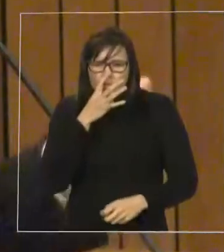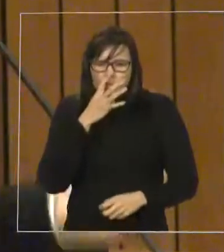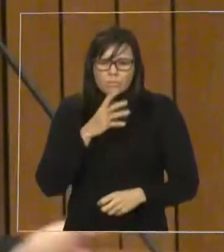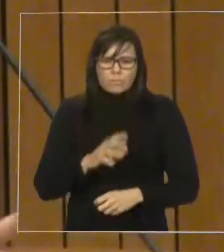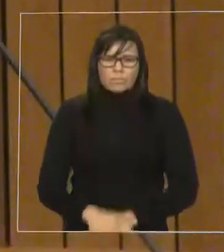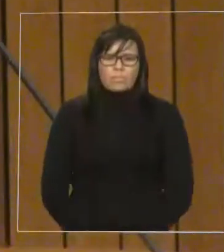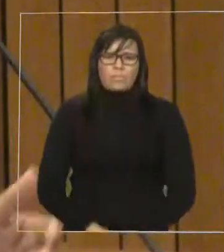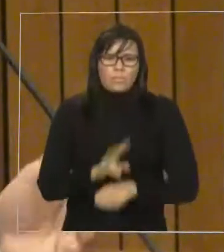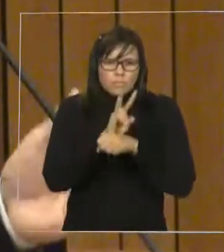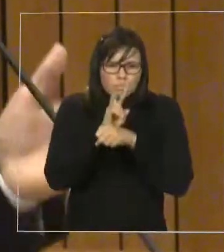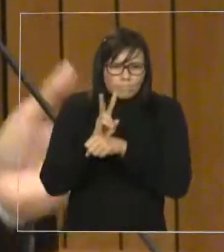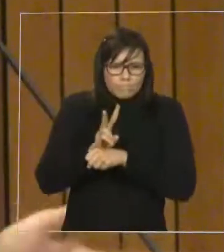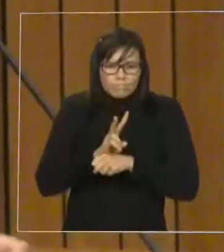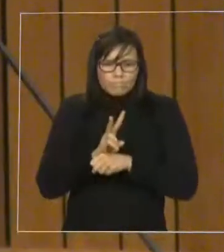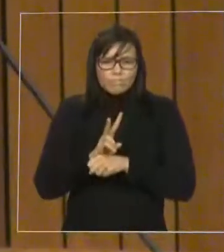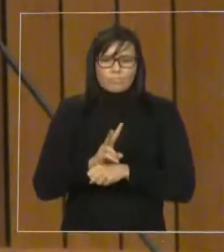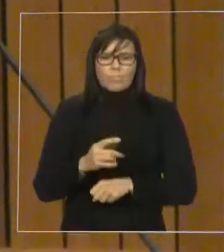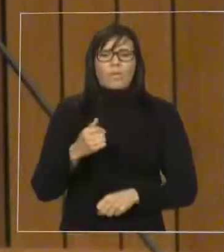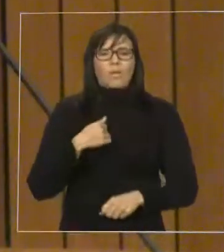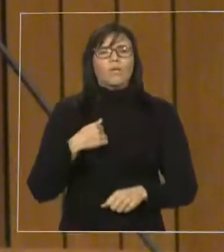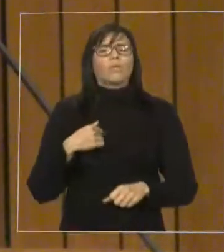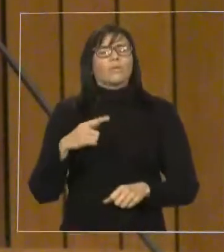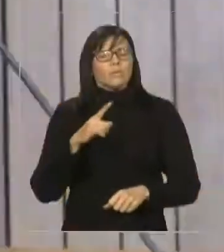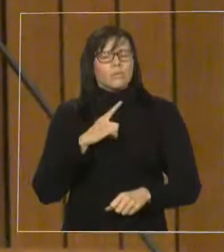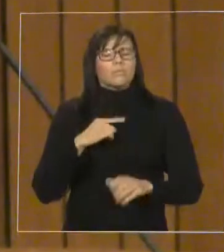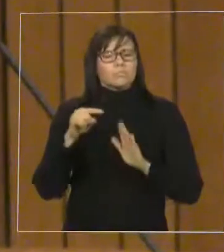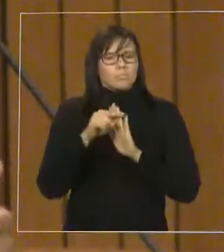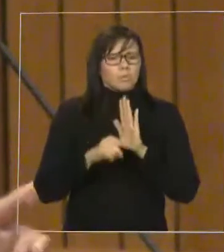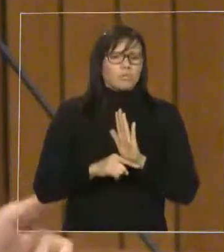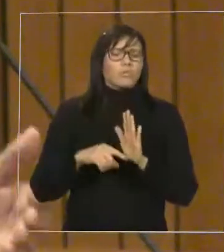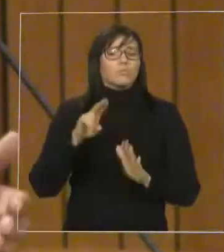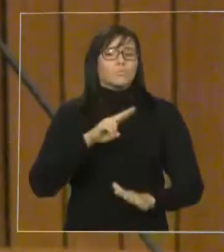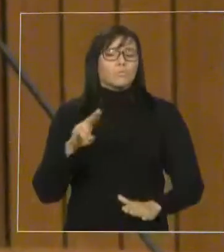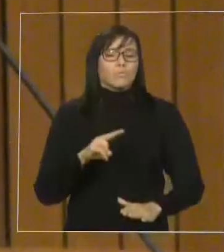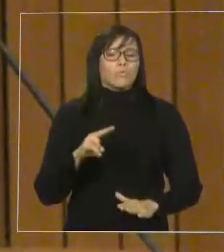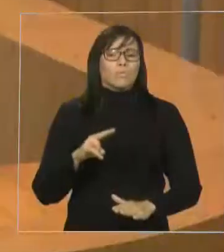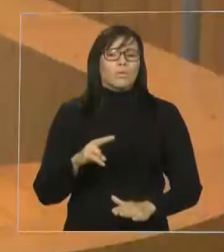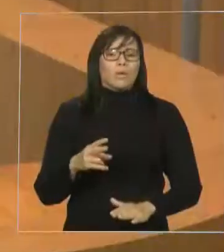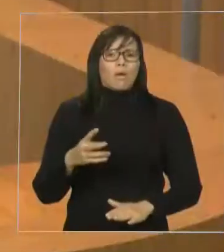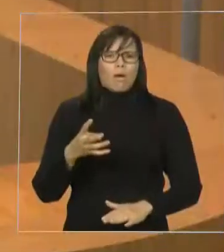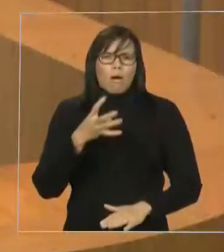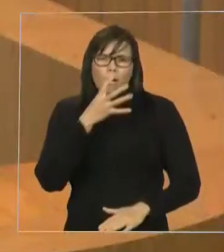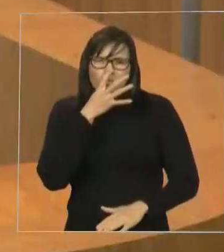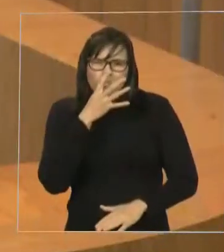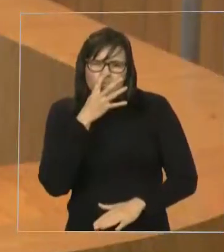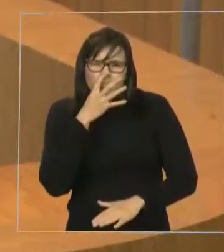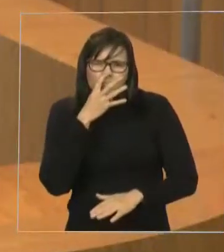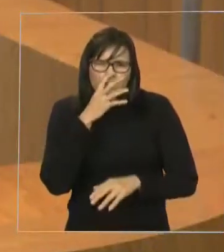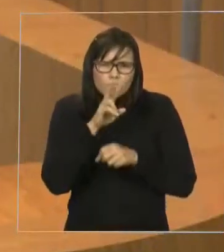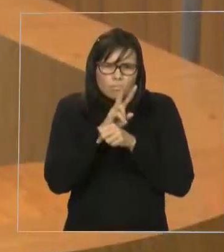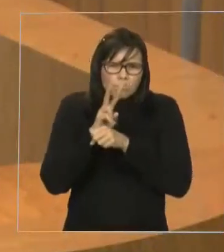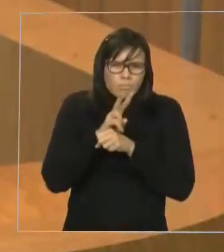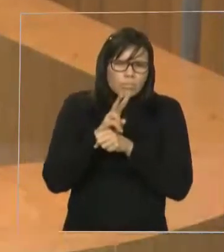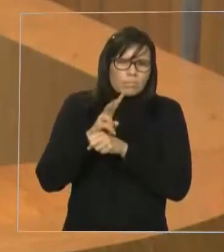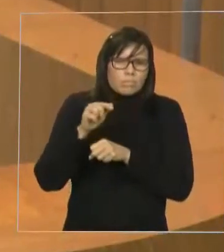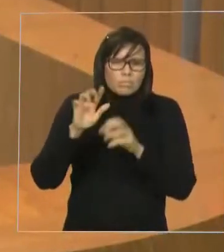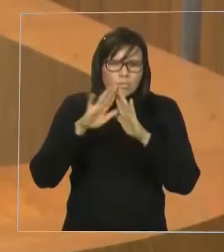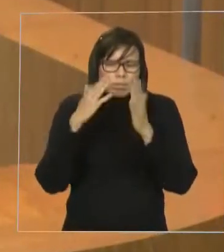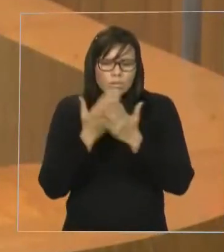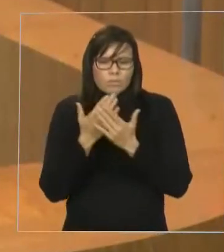projeto, o projeto chamado De Olho nas Escolas, temos fiscalizar as escolas públicas, municipais e estaduais,